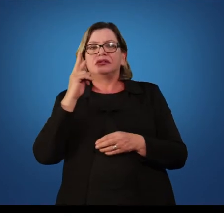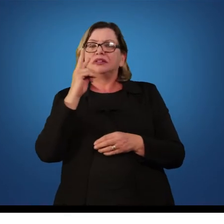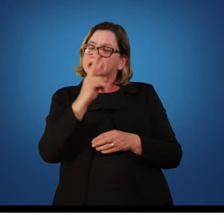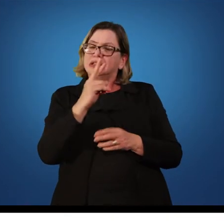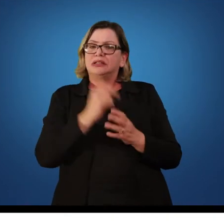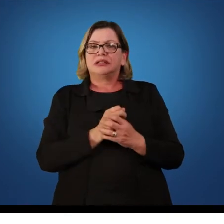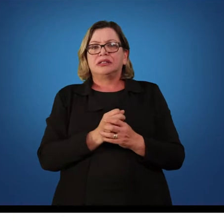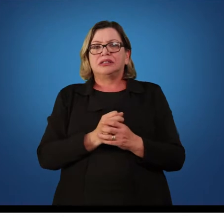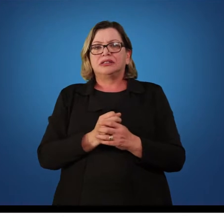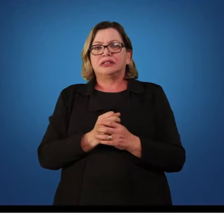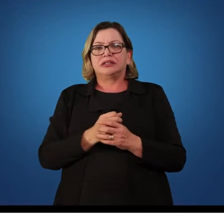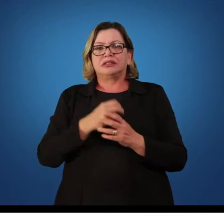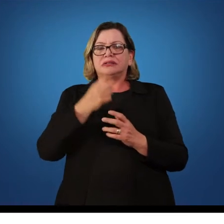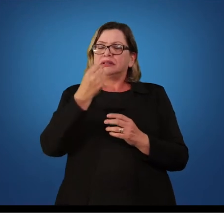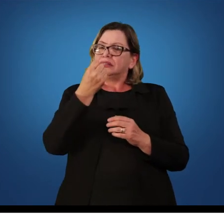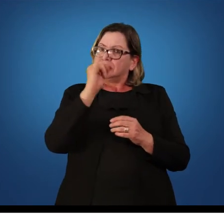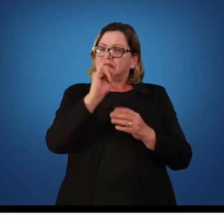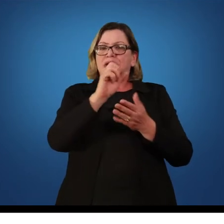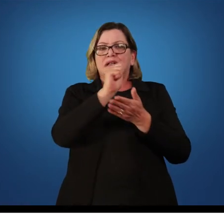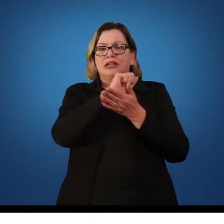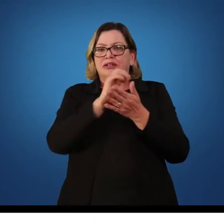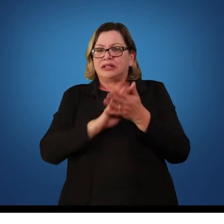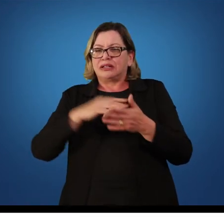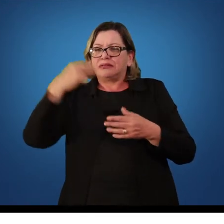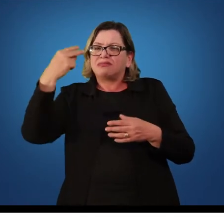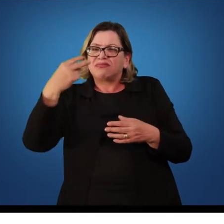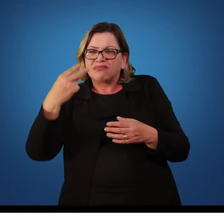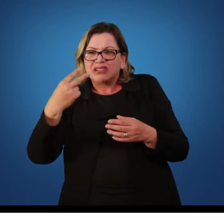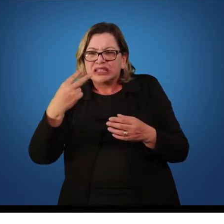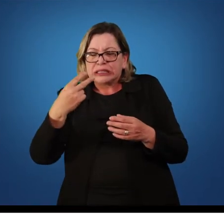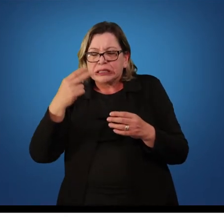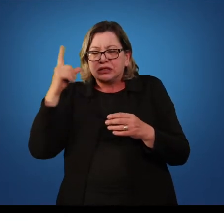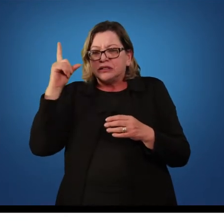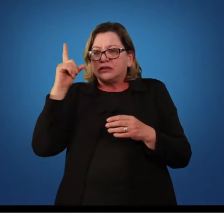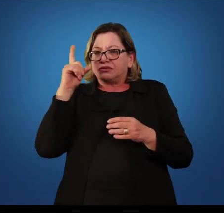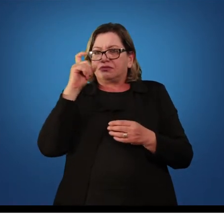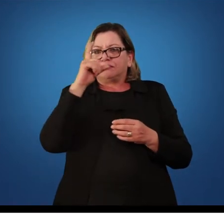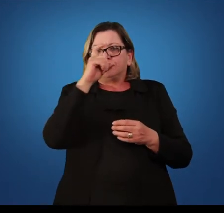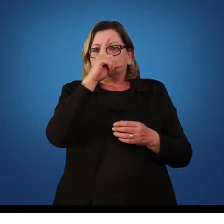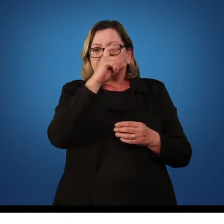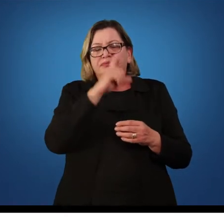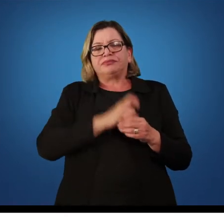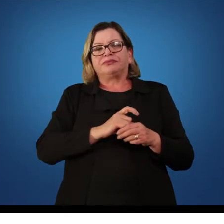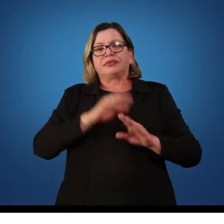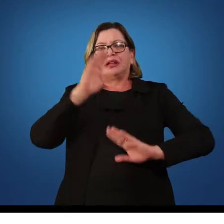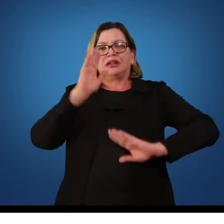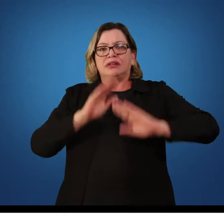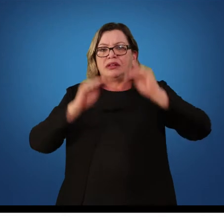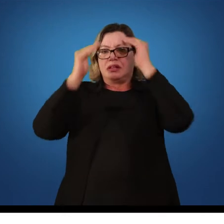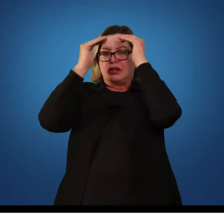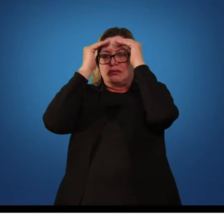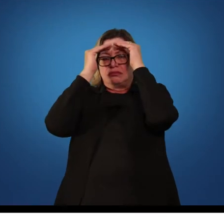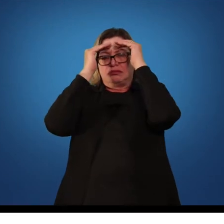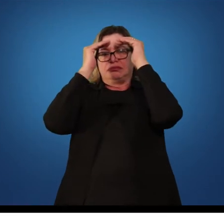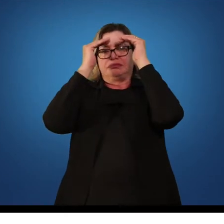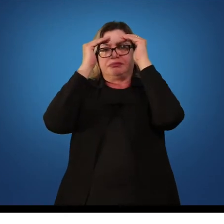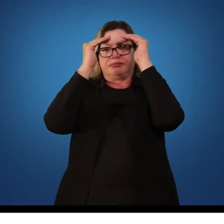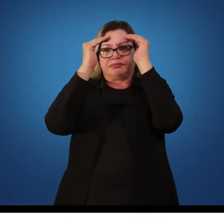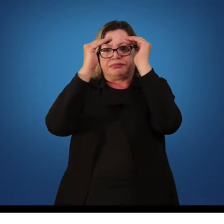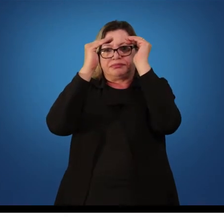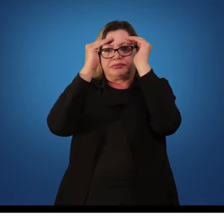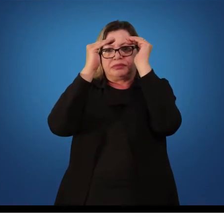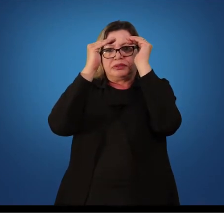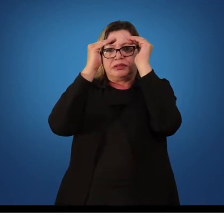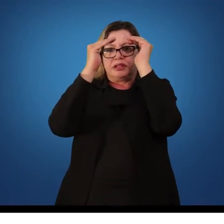se a tarefa secundária for muito complexa, eu vou ter um nível de atenção para essa tarefa